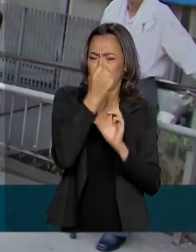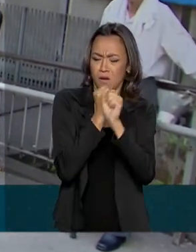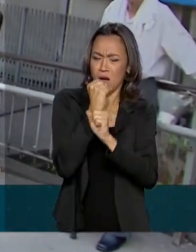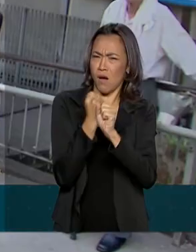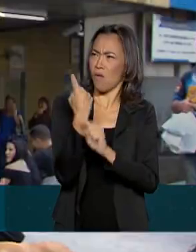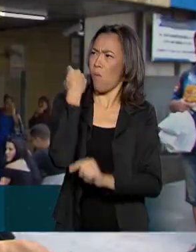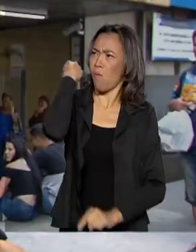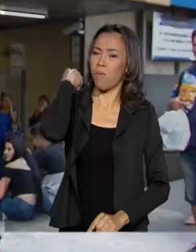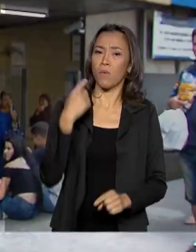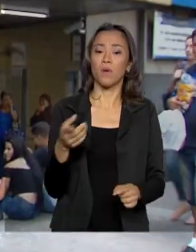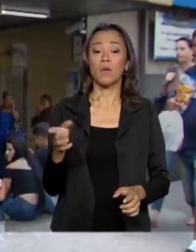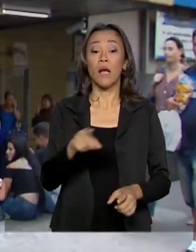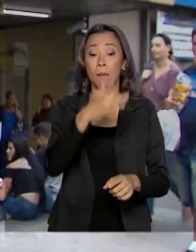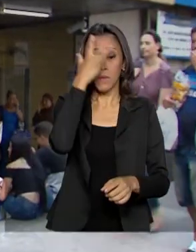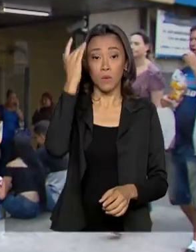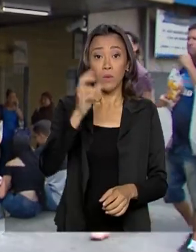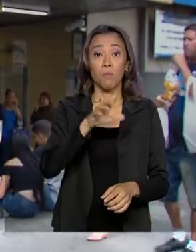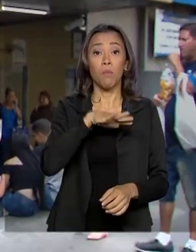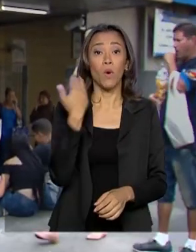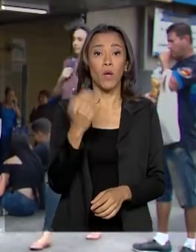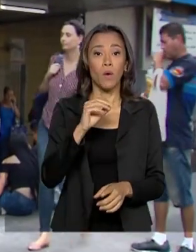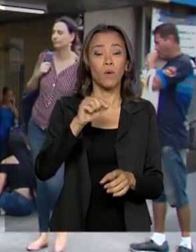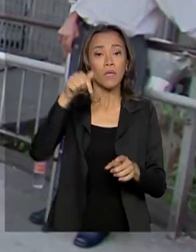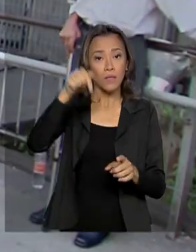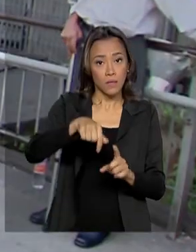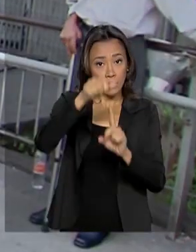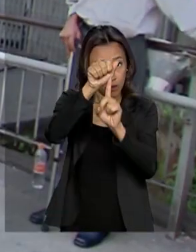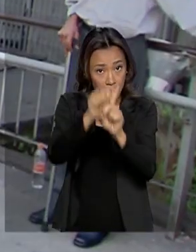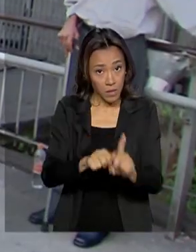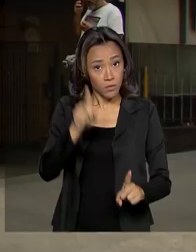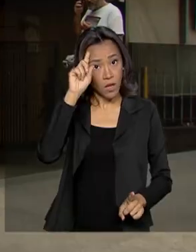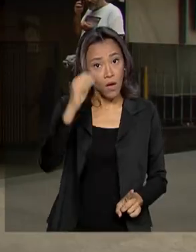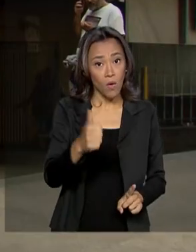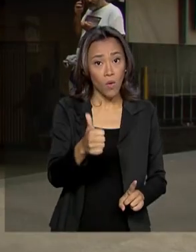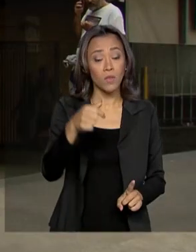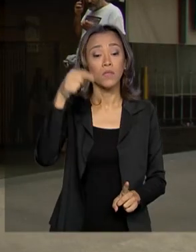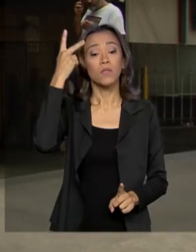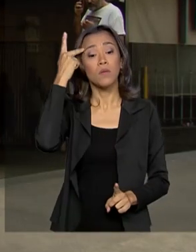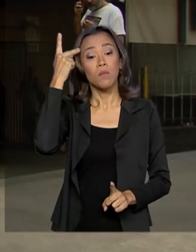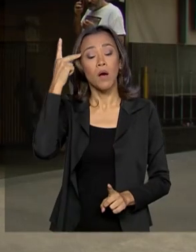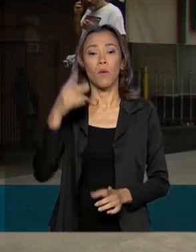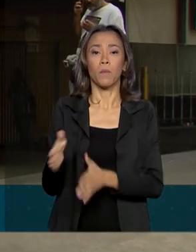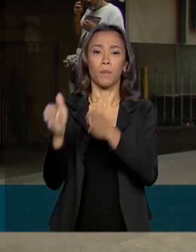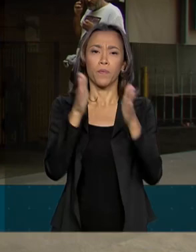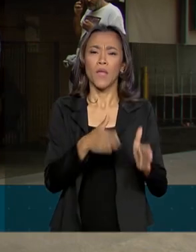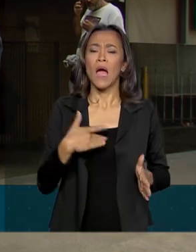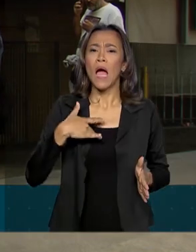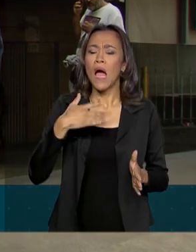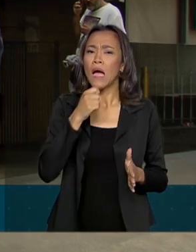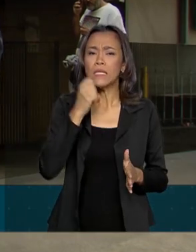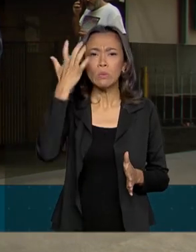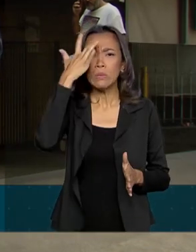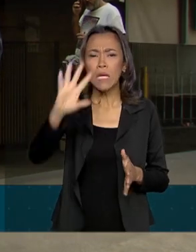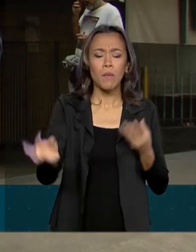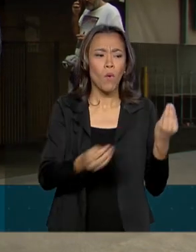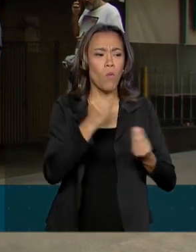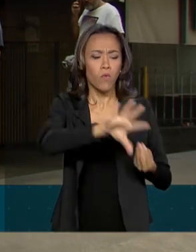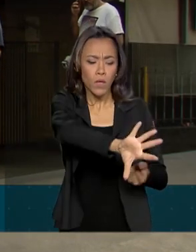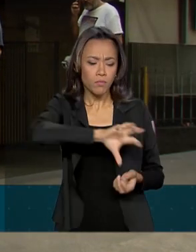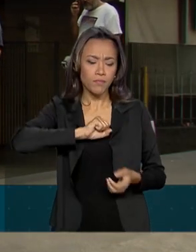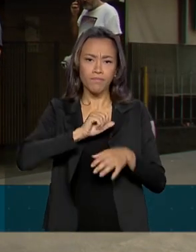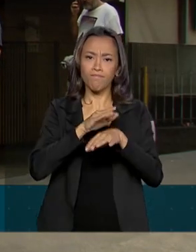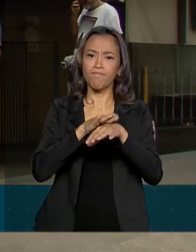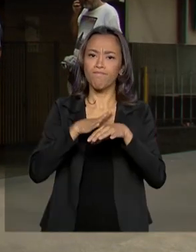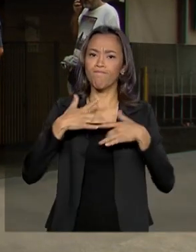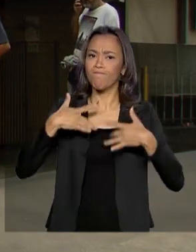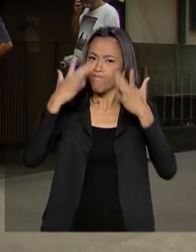e morreu no dia 11 deste mês no Hospital das Clínicas em São Paulo. Ainda não está confirmada a origem da contaminação da vítima. O